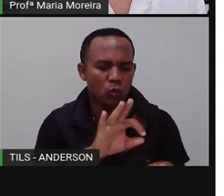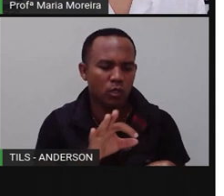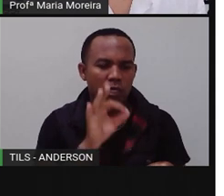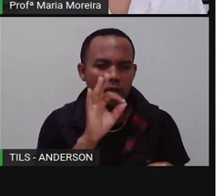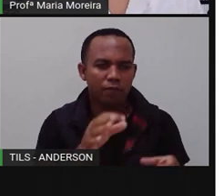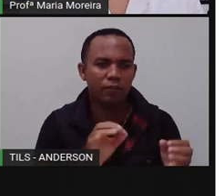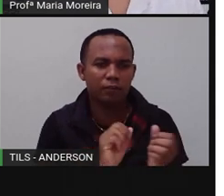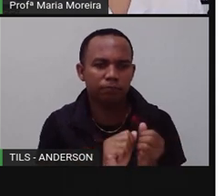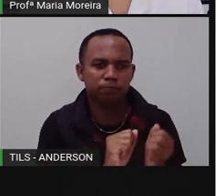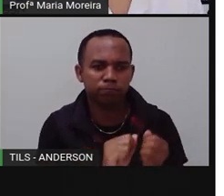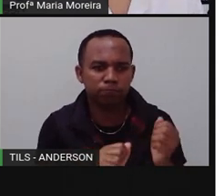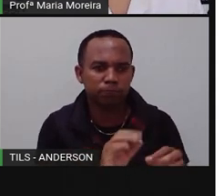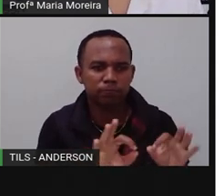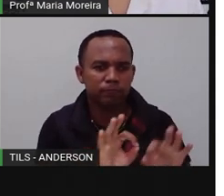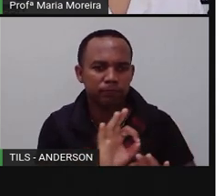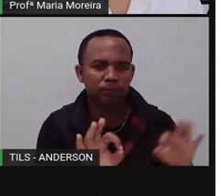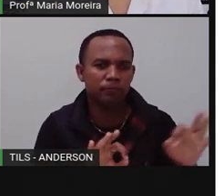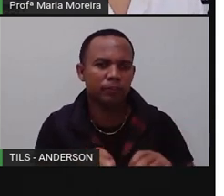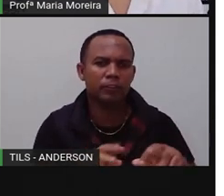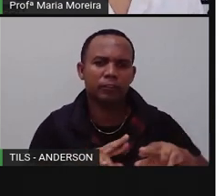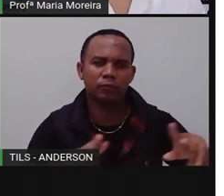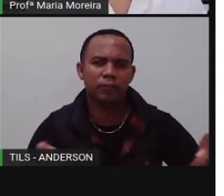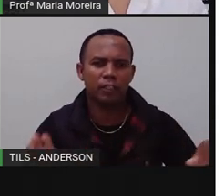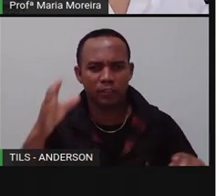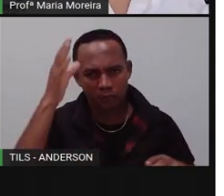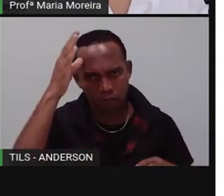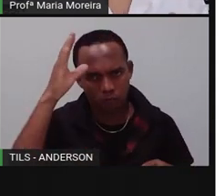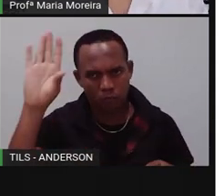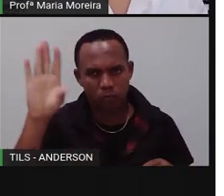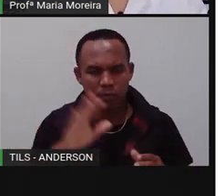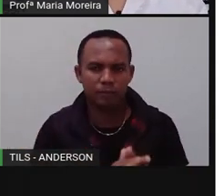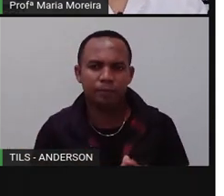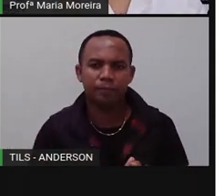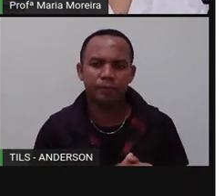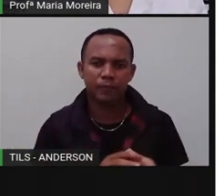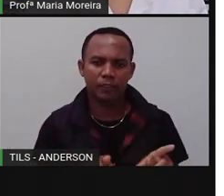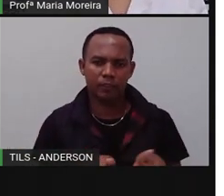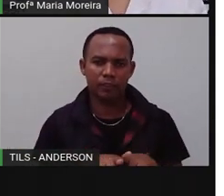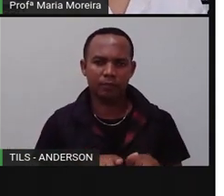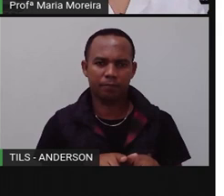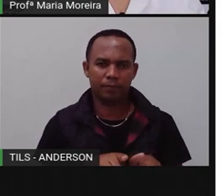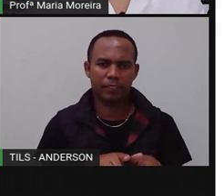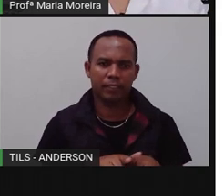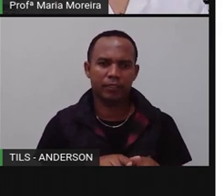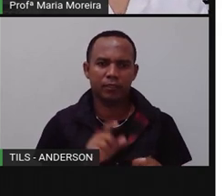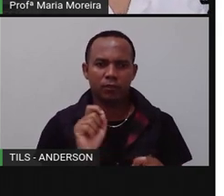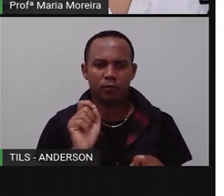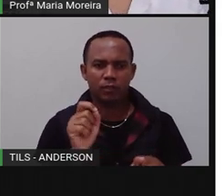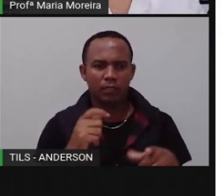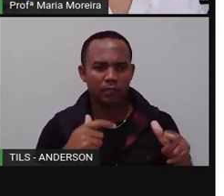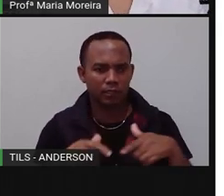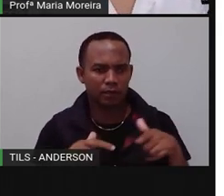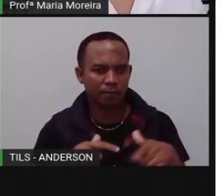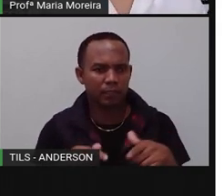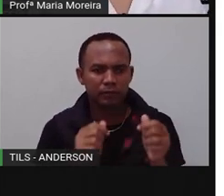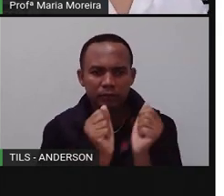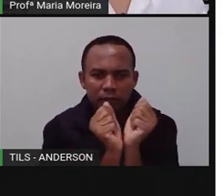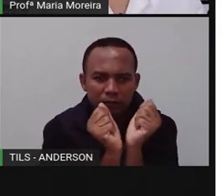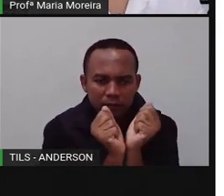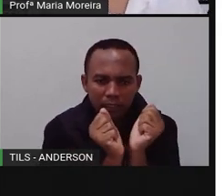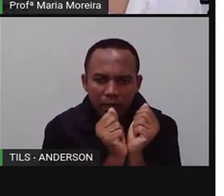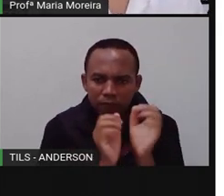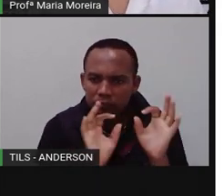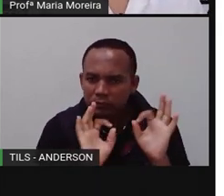a consolidação da cultura no Brasil. Então, eles estavam o quê? Sem essa força, sem esse trabalho escravo, né?